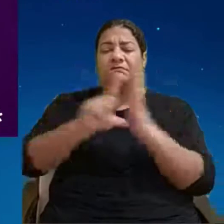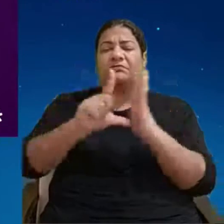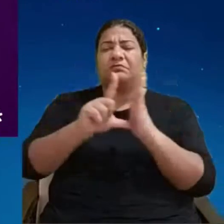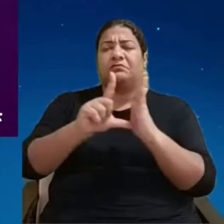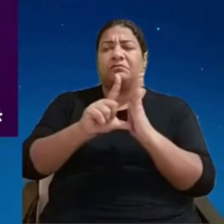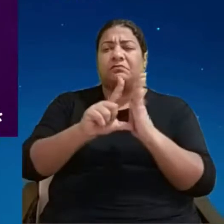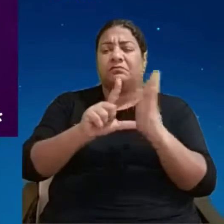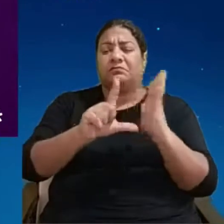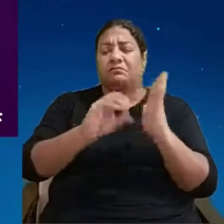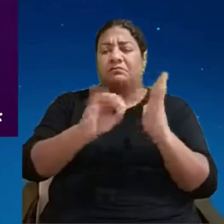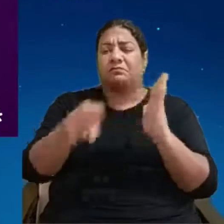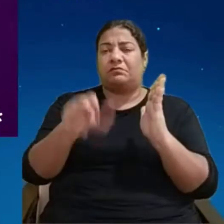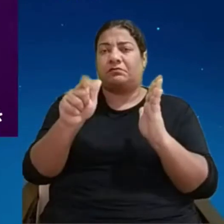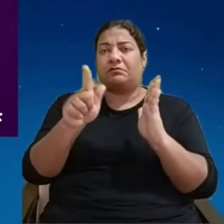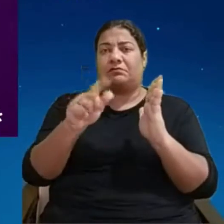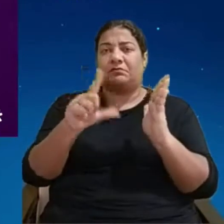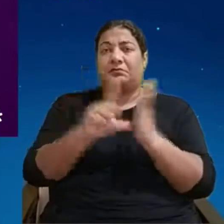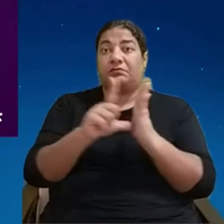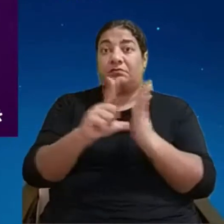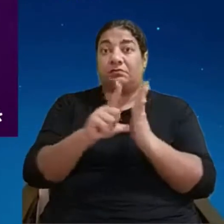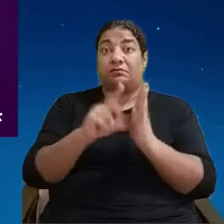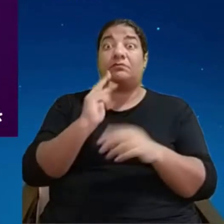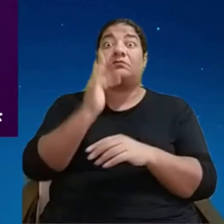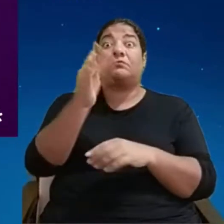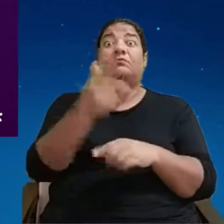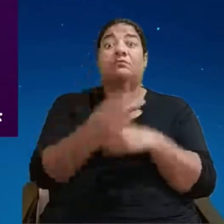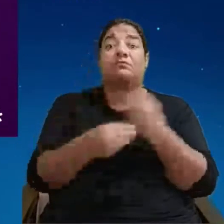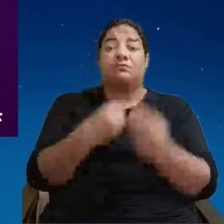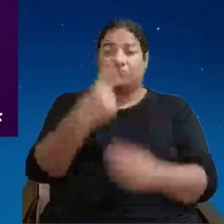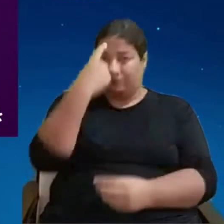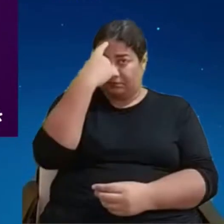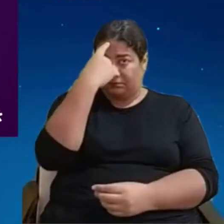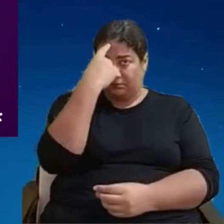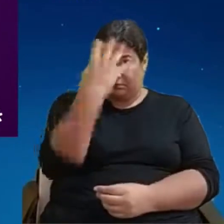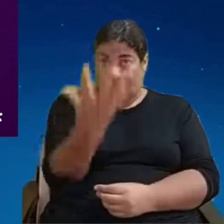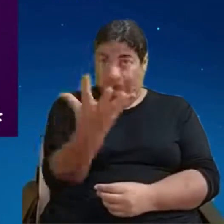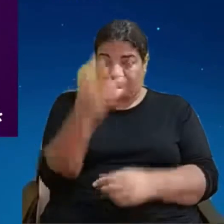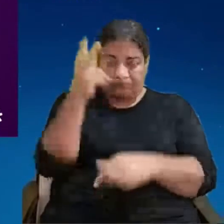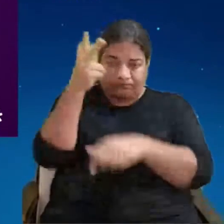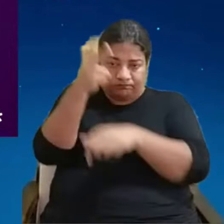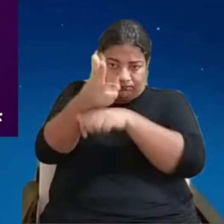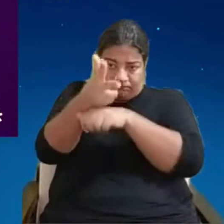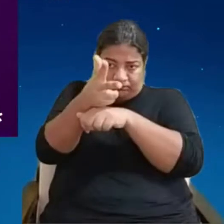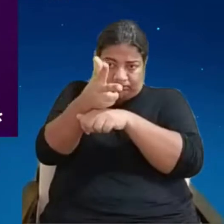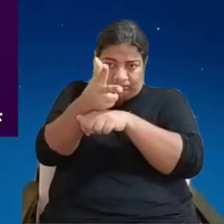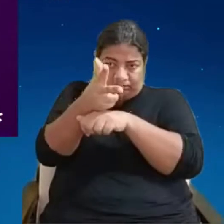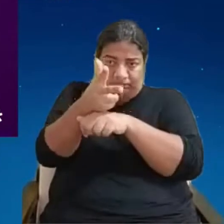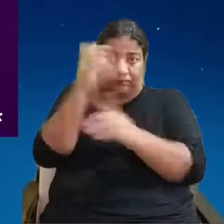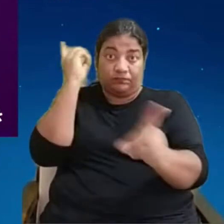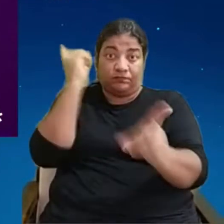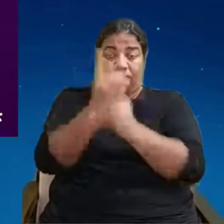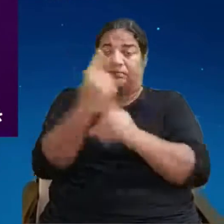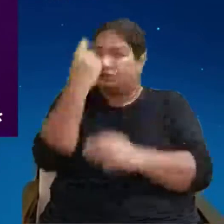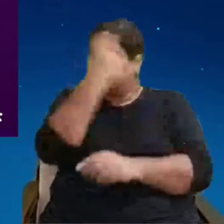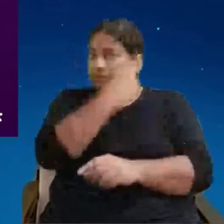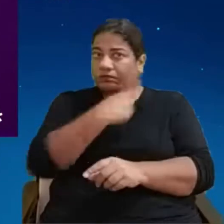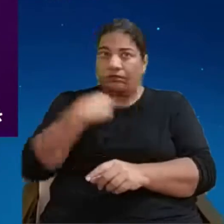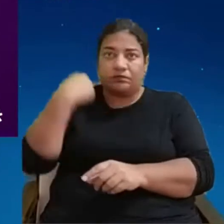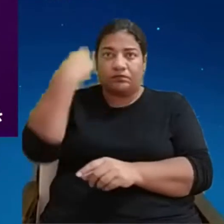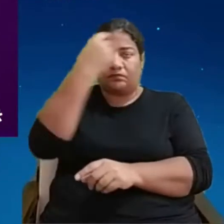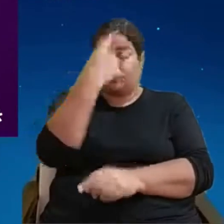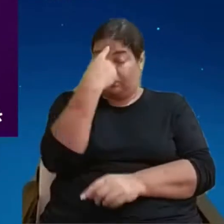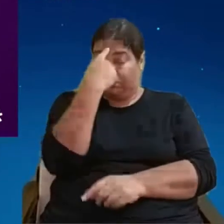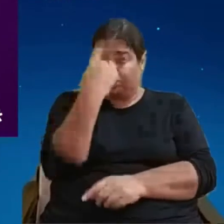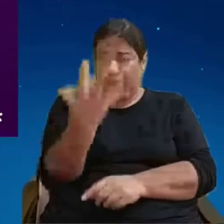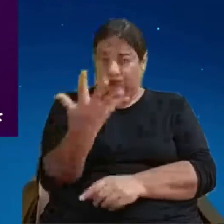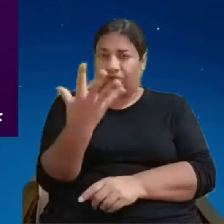futuro vai ter câmera com IA, que é inteligência artificial com reconhecimento facial. Lembra do Flávio? Eu já sei a última vez que o Flávio comprou, eu